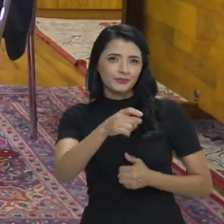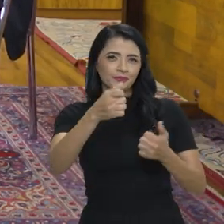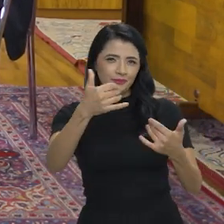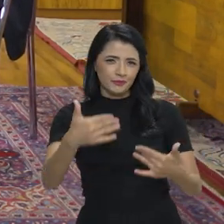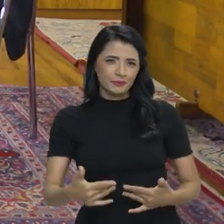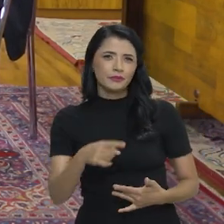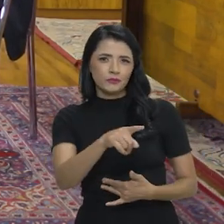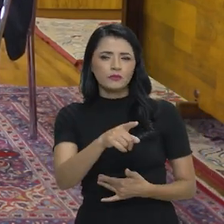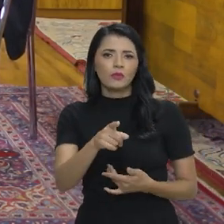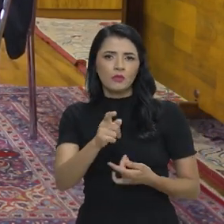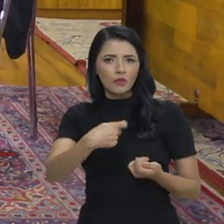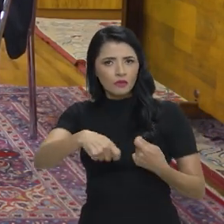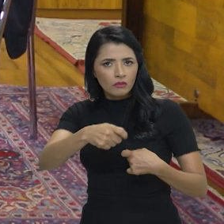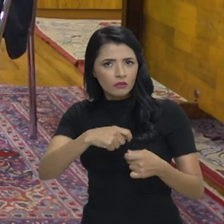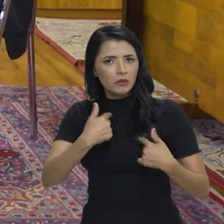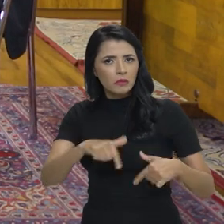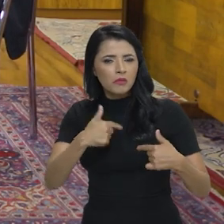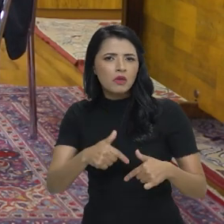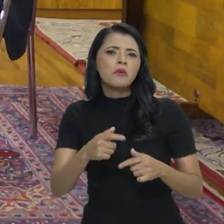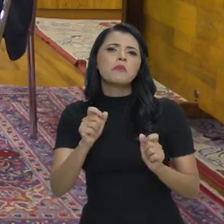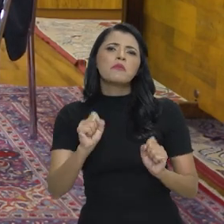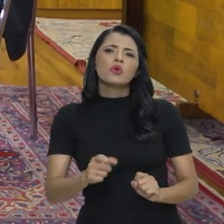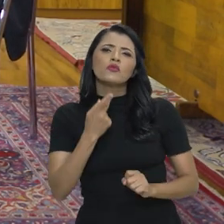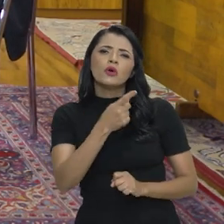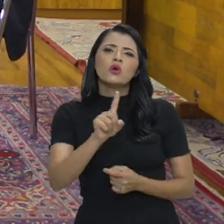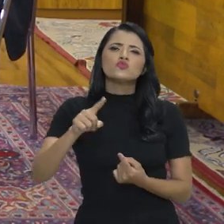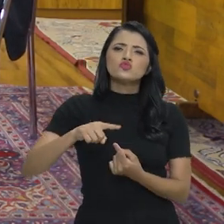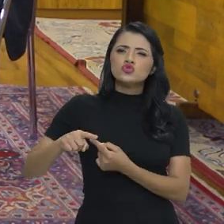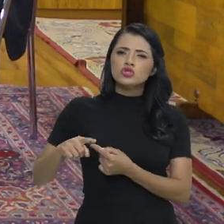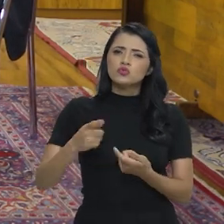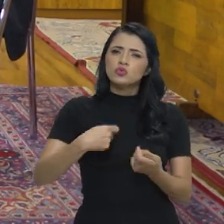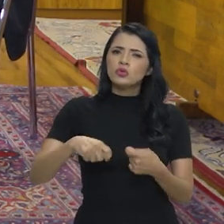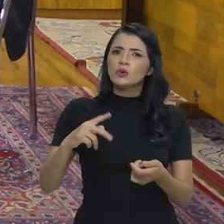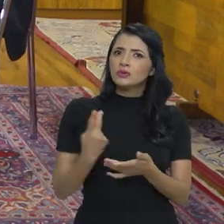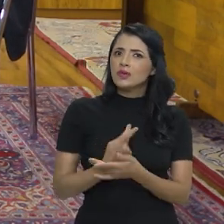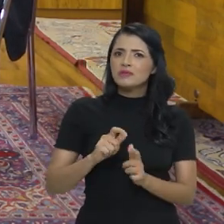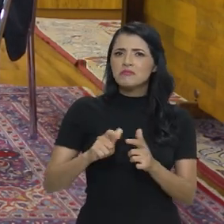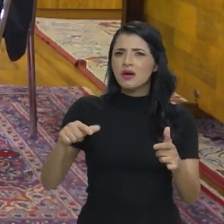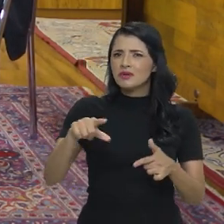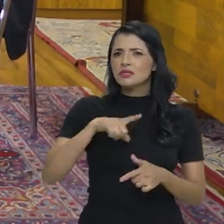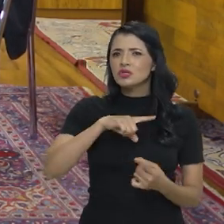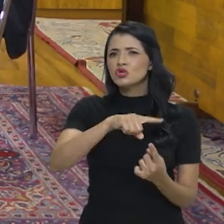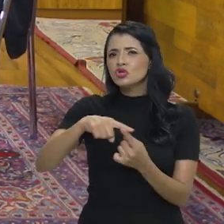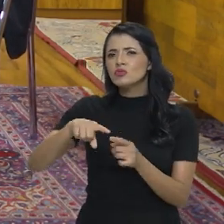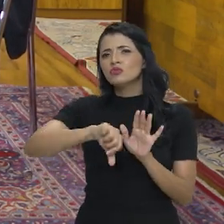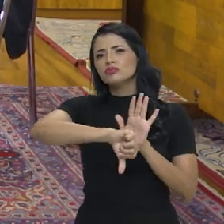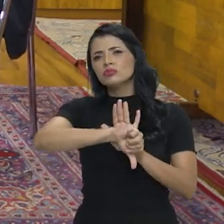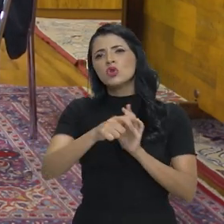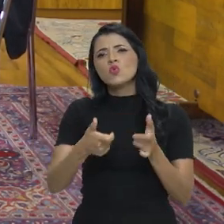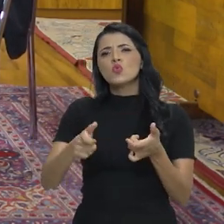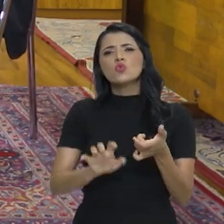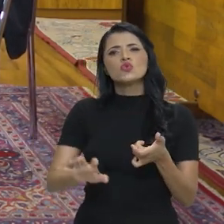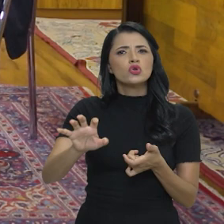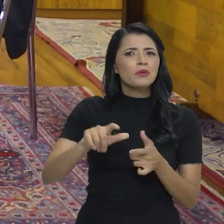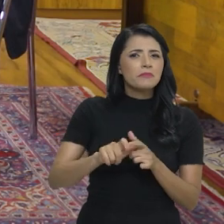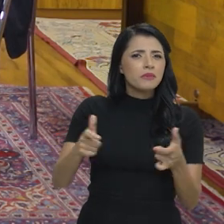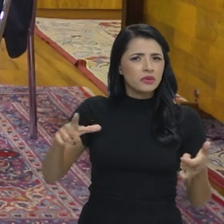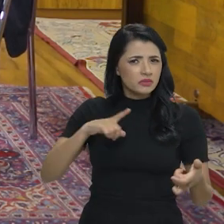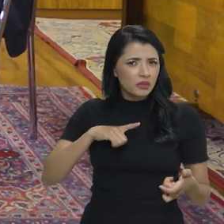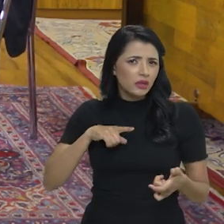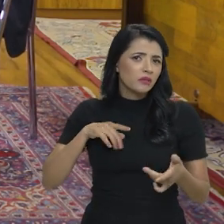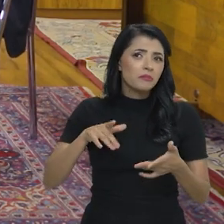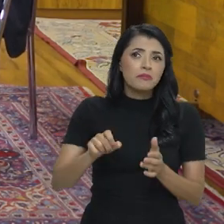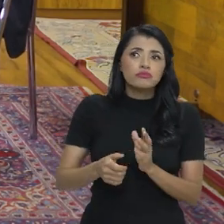falou sobre a exposição da atividade econômica, a gente pode falar em uma atividade econômica em que mais ocorre esse tipo de crime? E também em alguma região do país